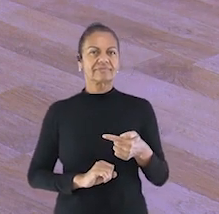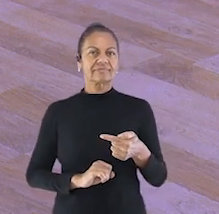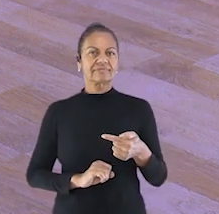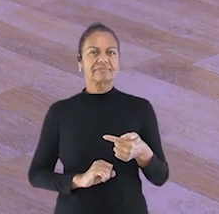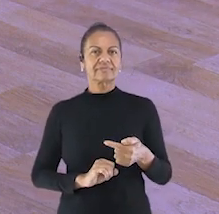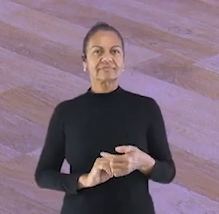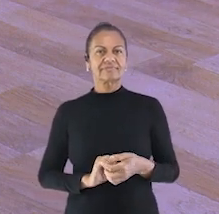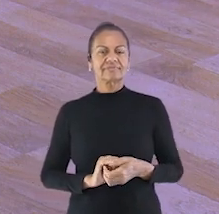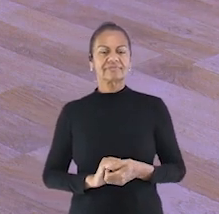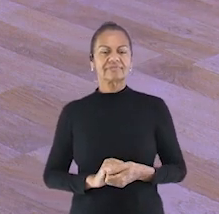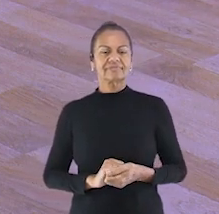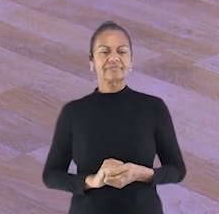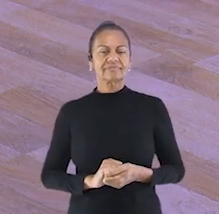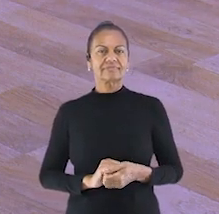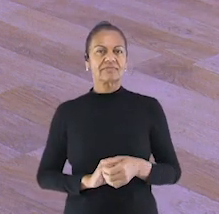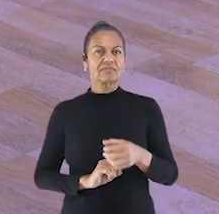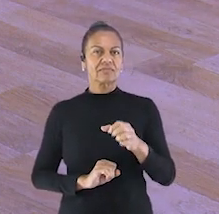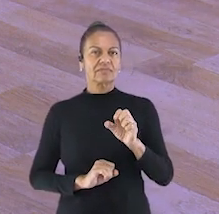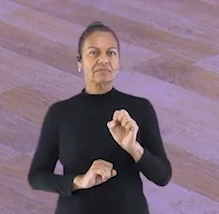sete,